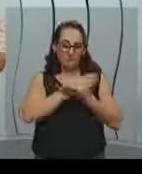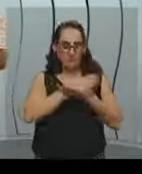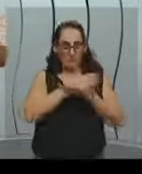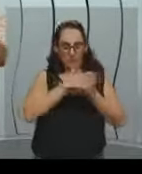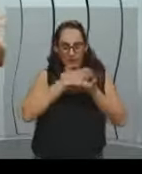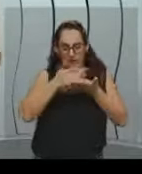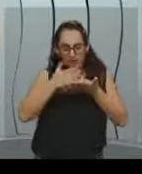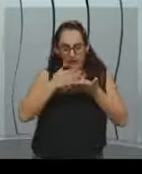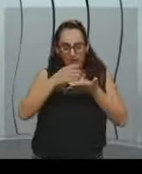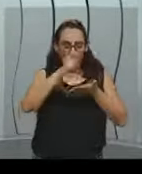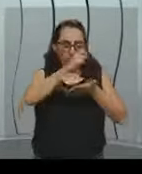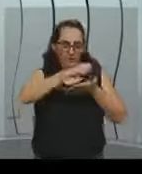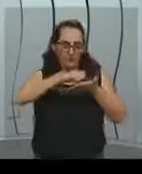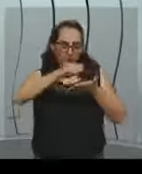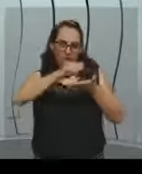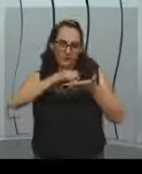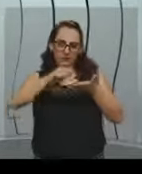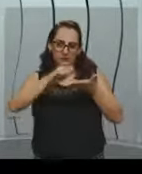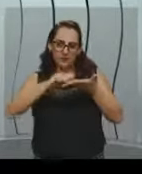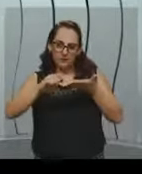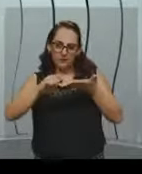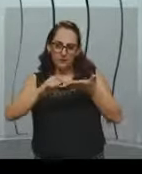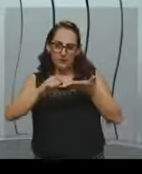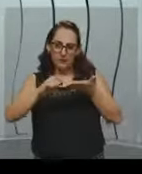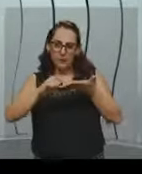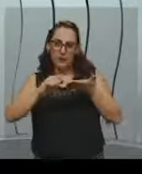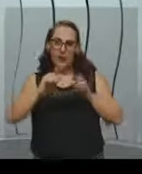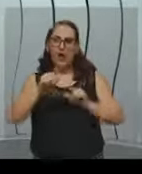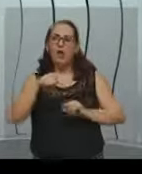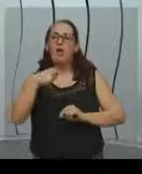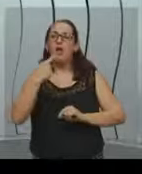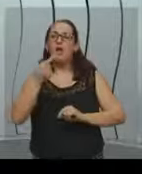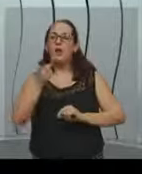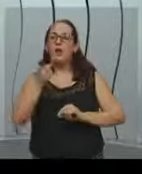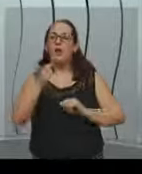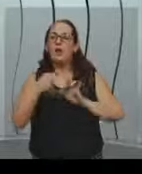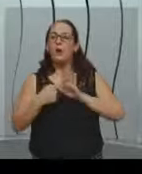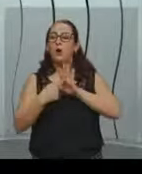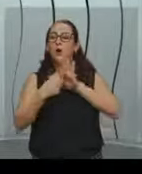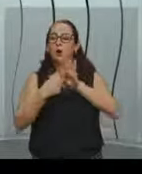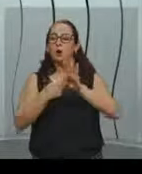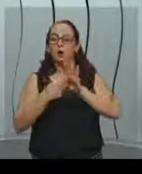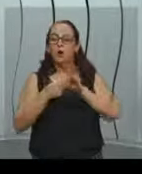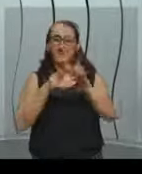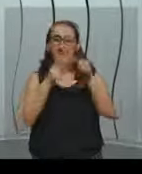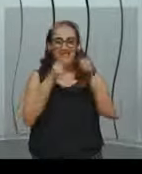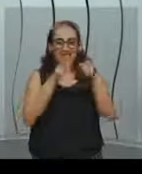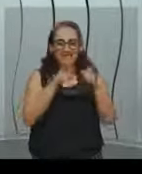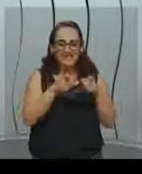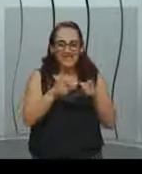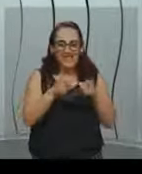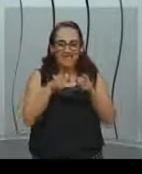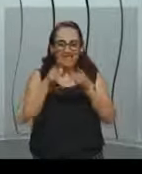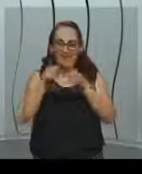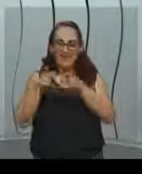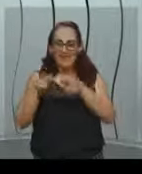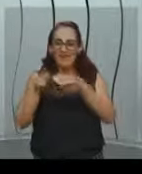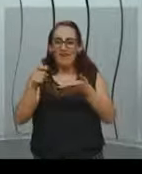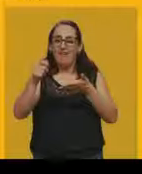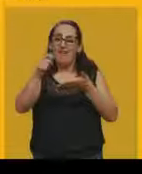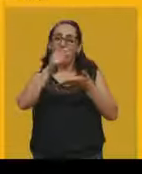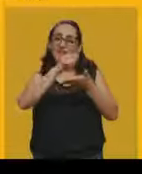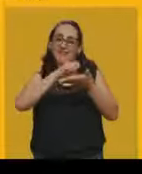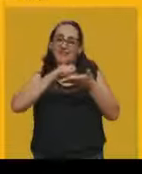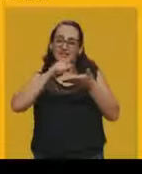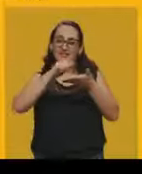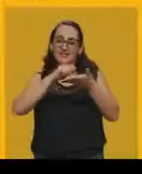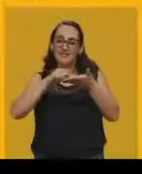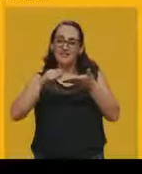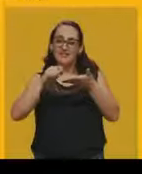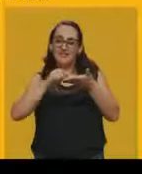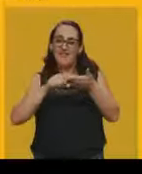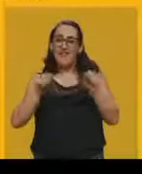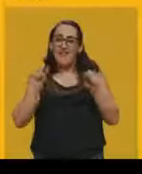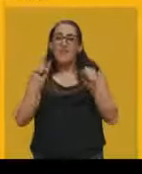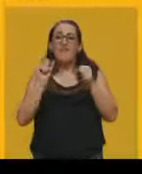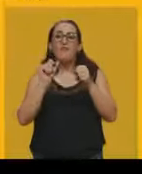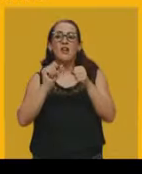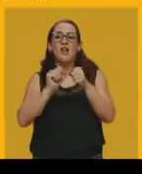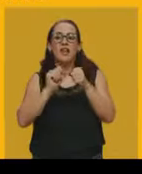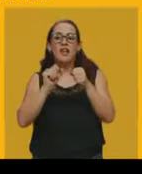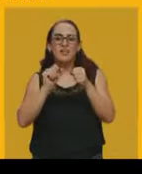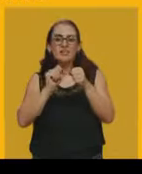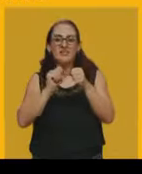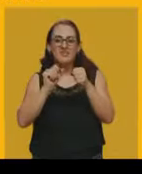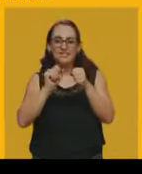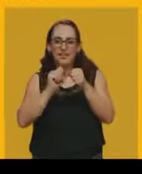roteiro, vai ter o cabeçalho de cena. Nós vamos, no roteiro, descrever a ação e nessa